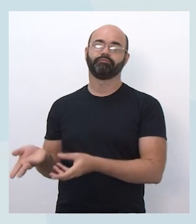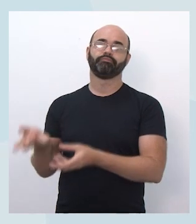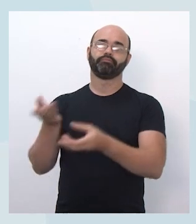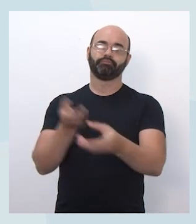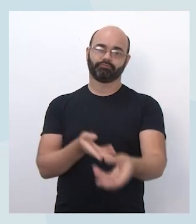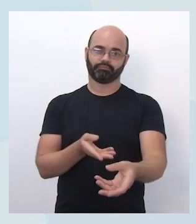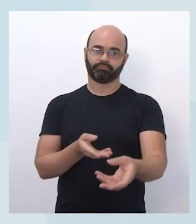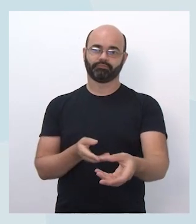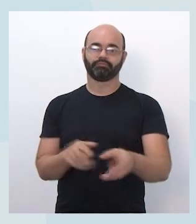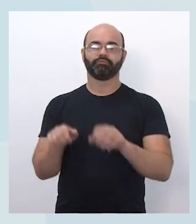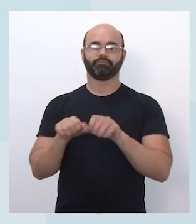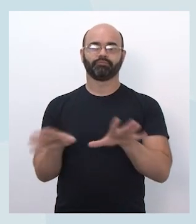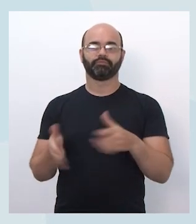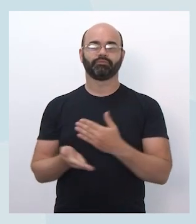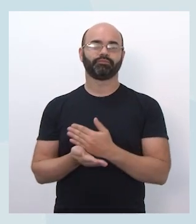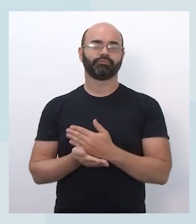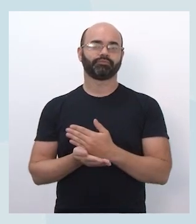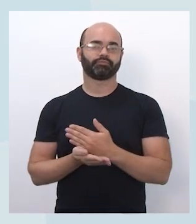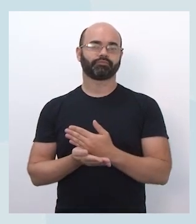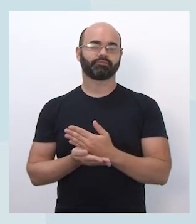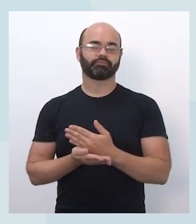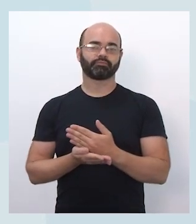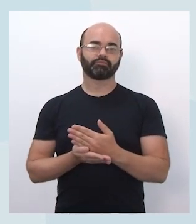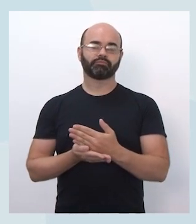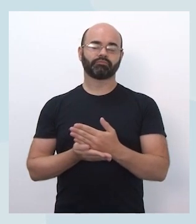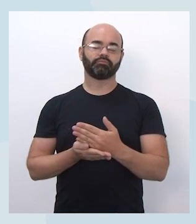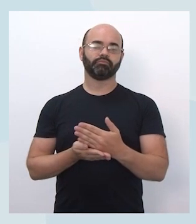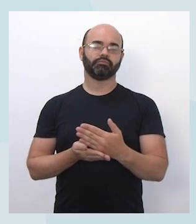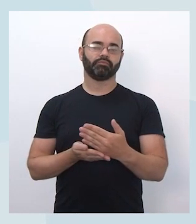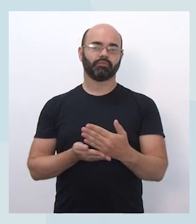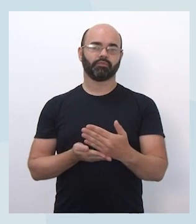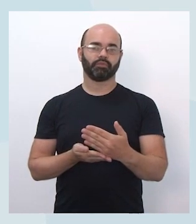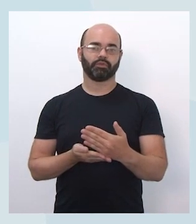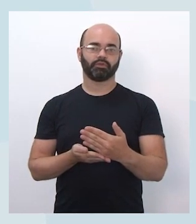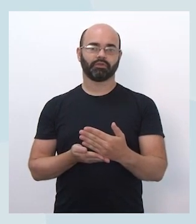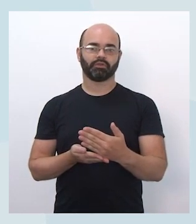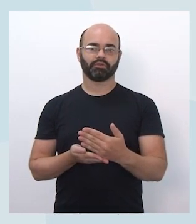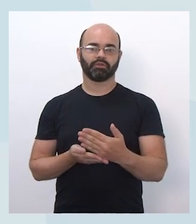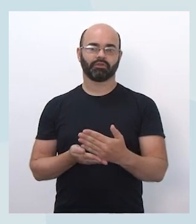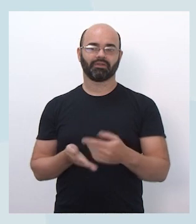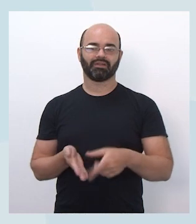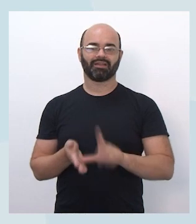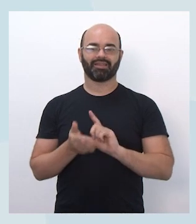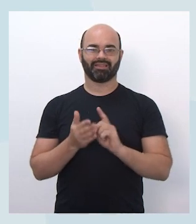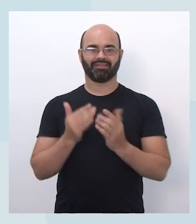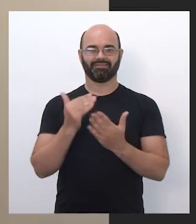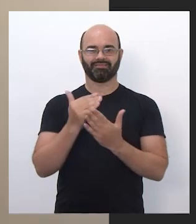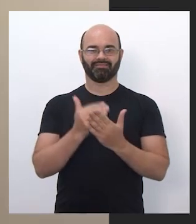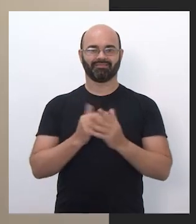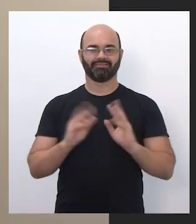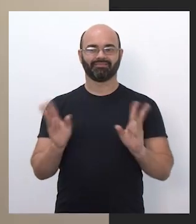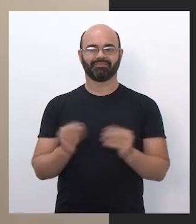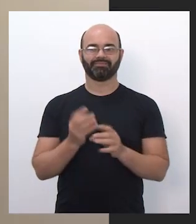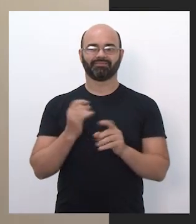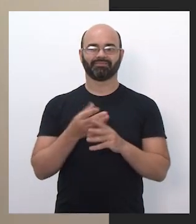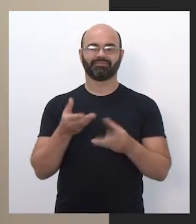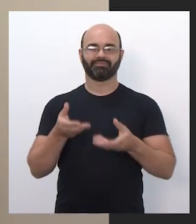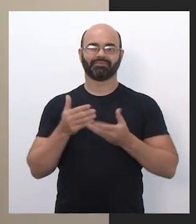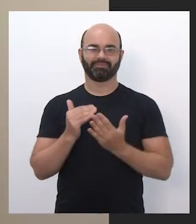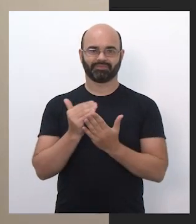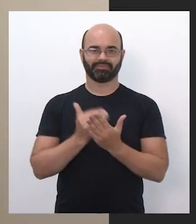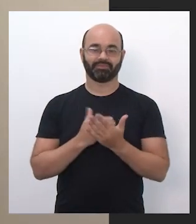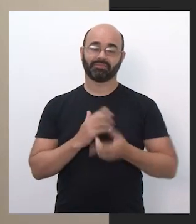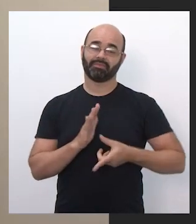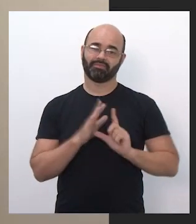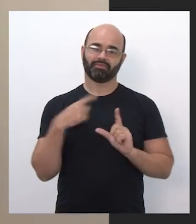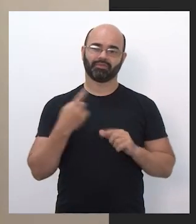começar a ser feita antes da consolidação final da lista de alunos aptos para participar do programa. Então, a